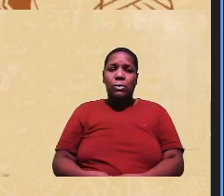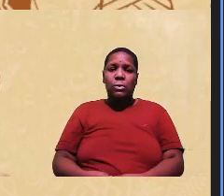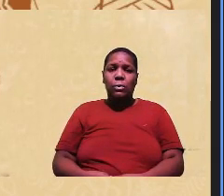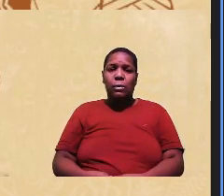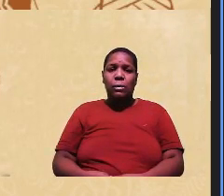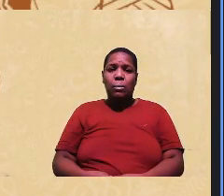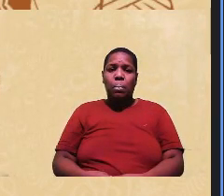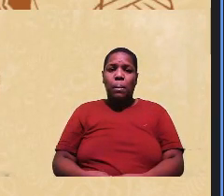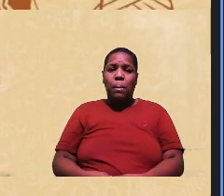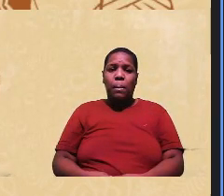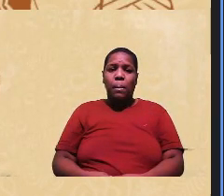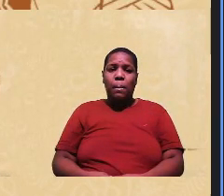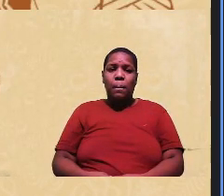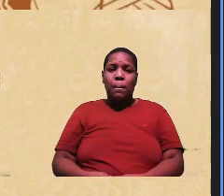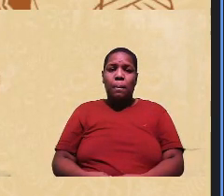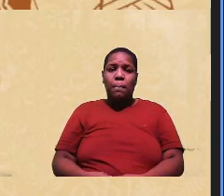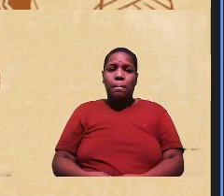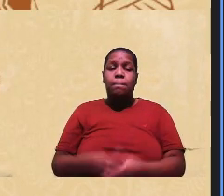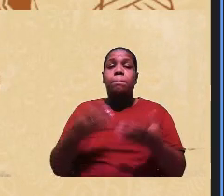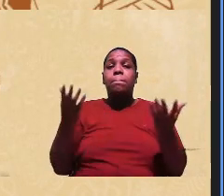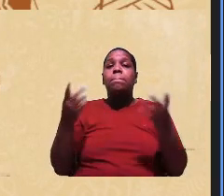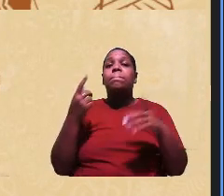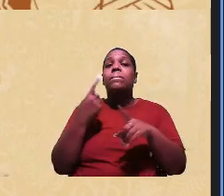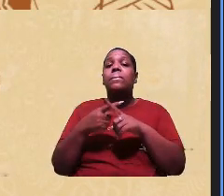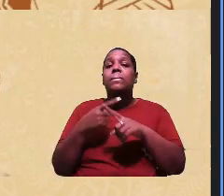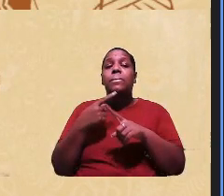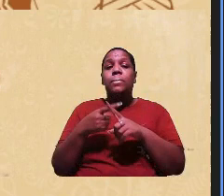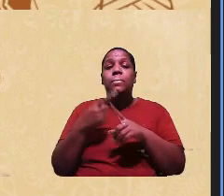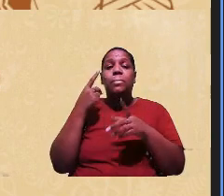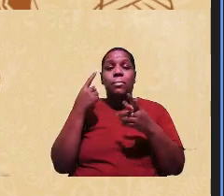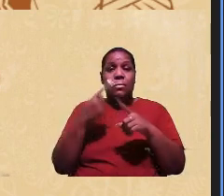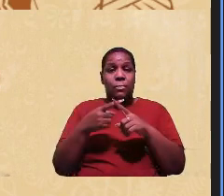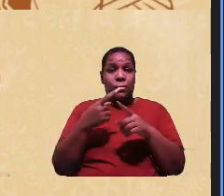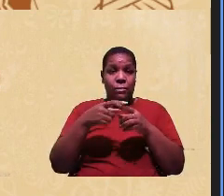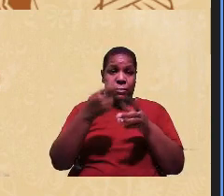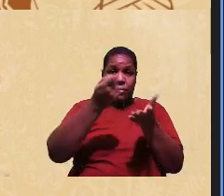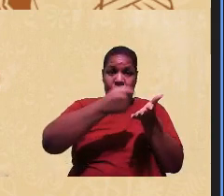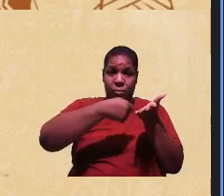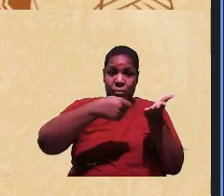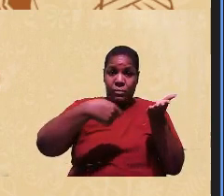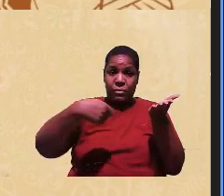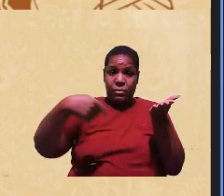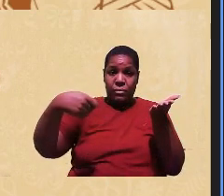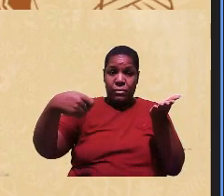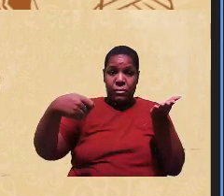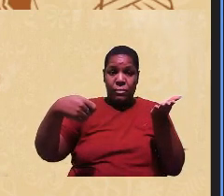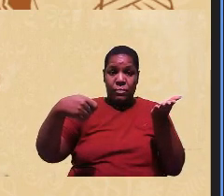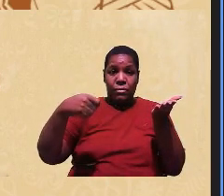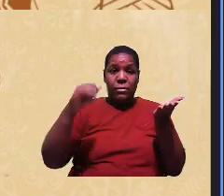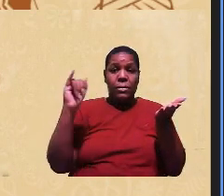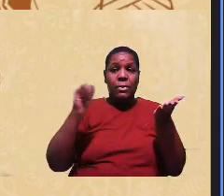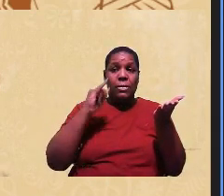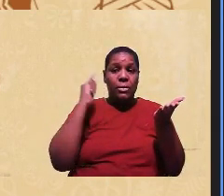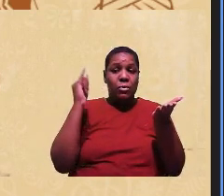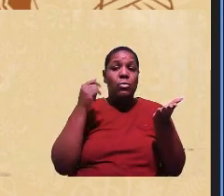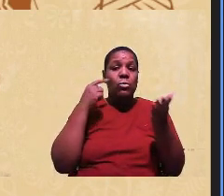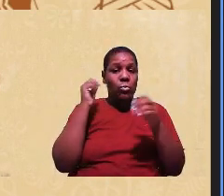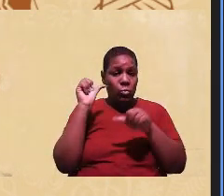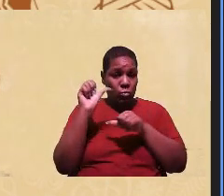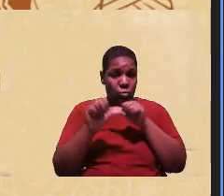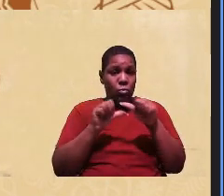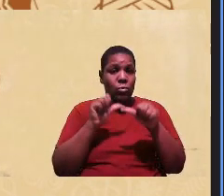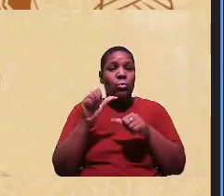e por quê? porque a escrita ela é um importante mecanismo de transformação dessas